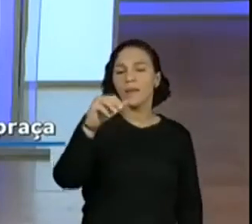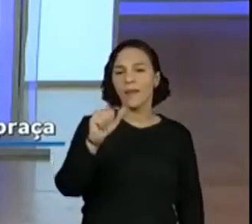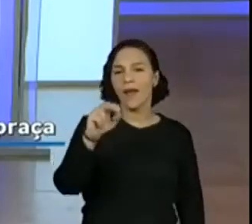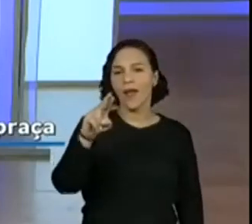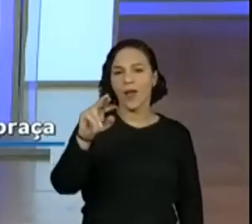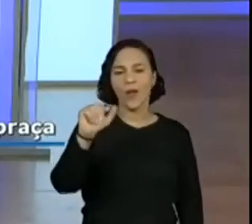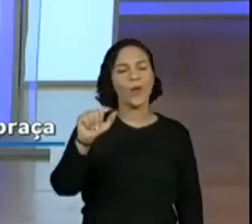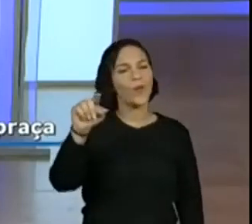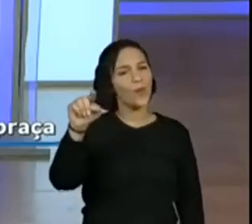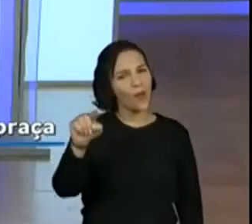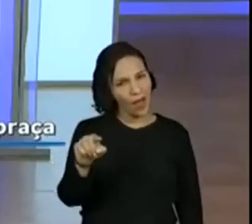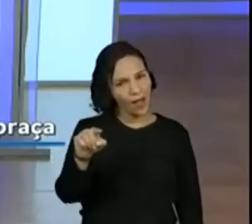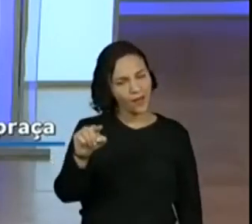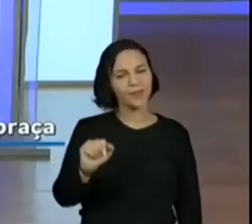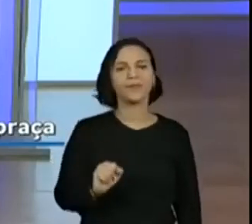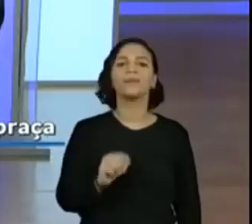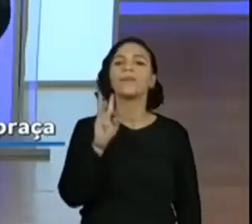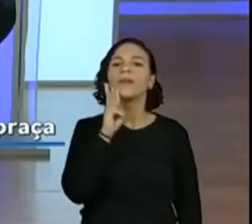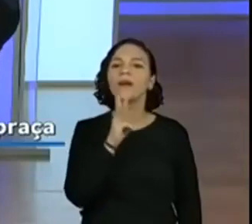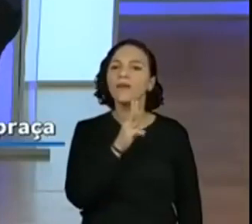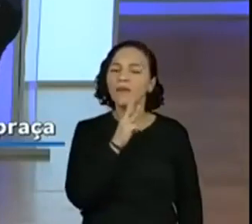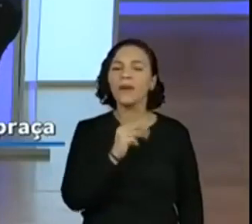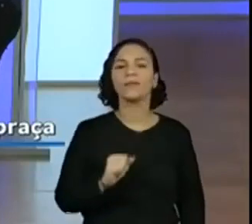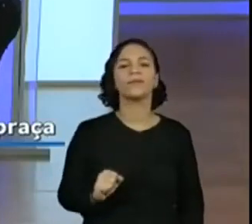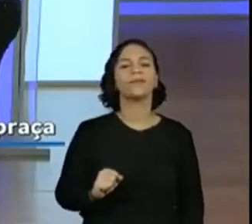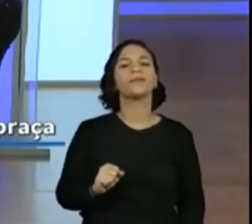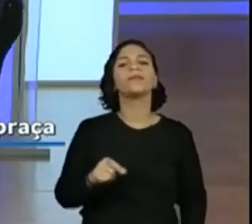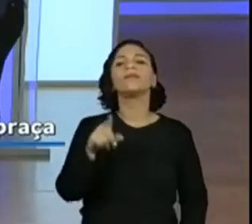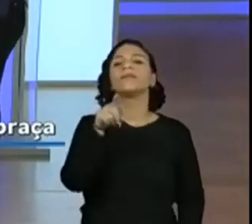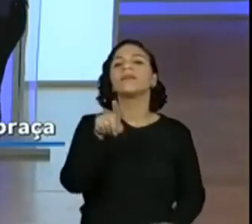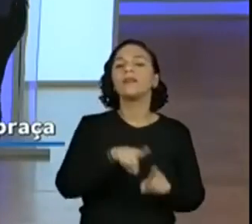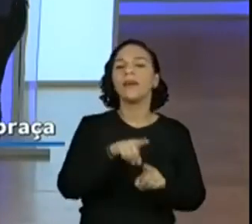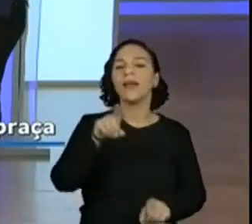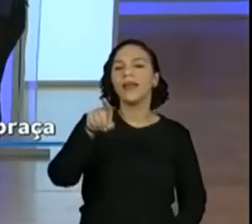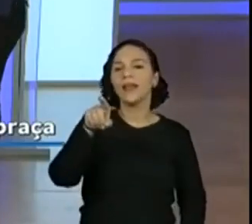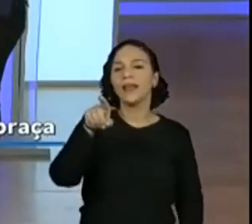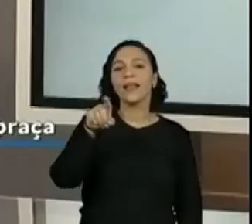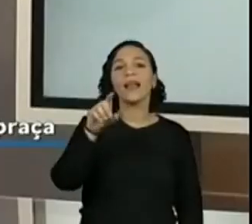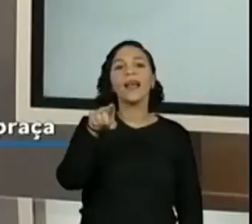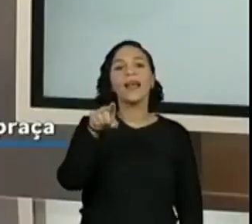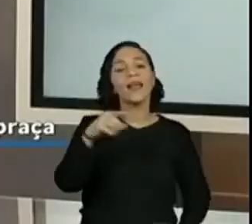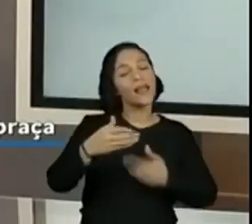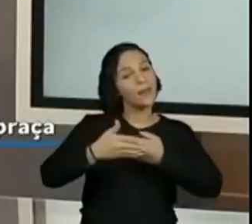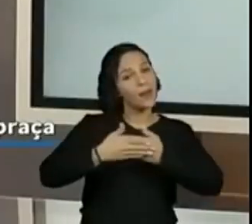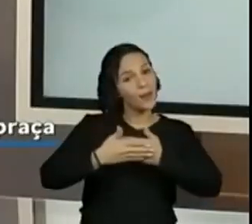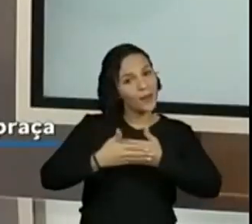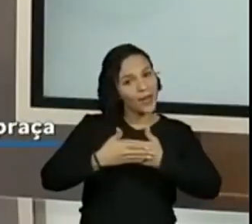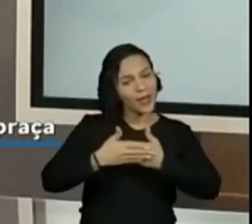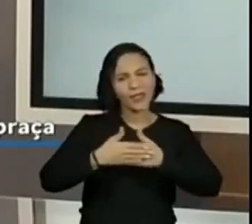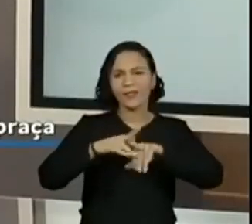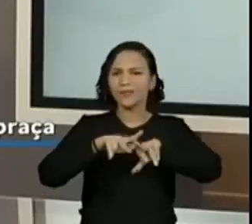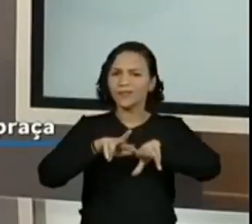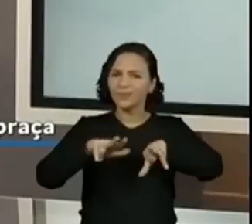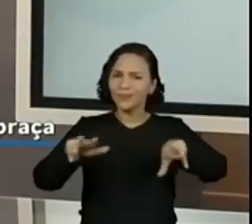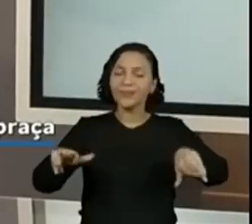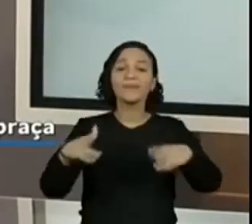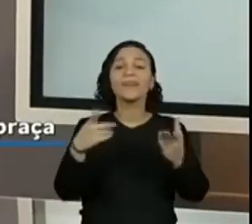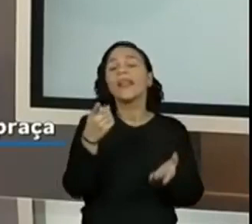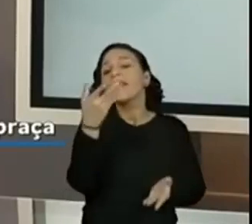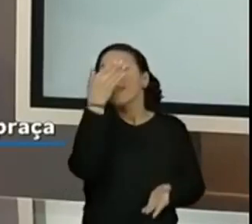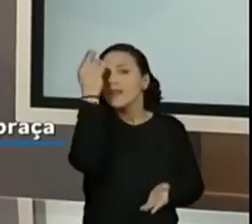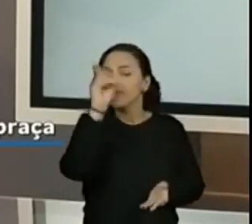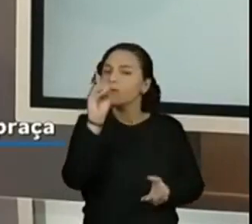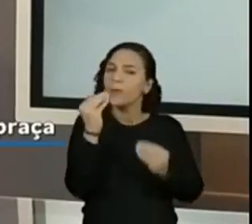né? Por todas vocês. Sim, muito obrigada. Isso. Lembrando que é importante, criançada, colocar o dia de hoje.